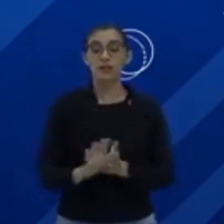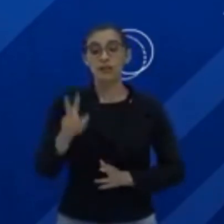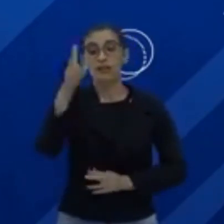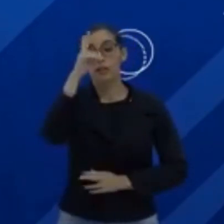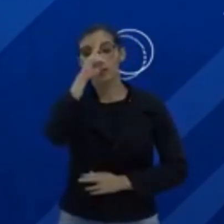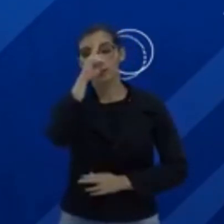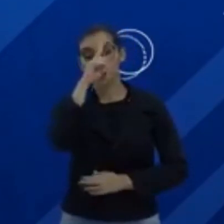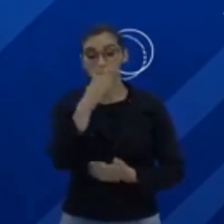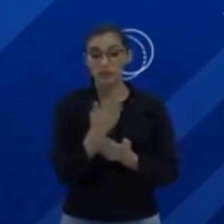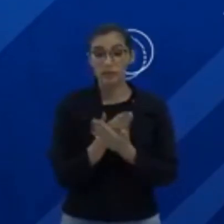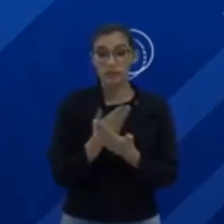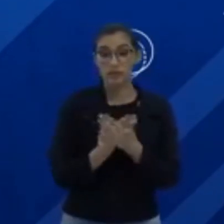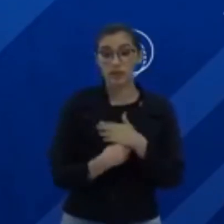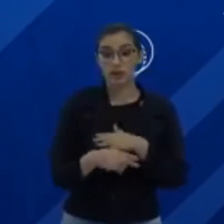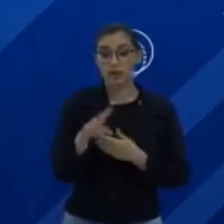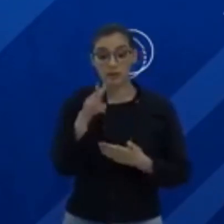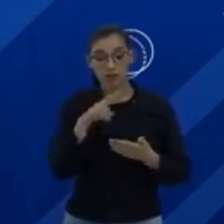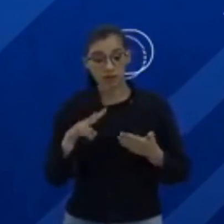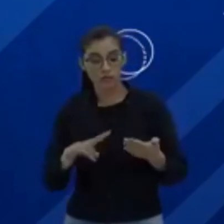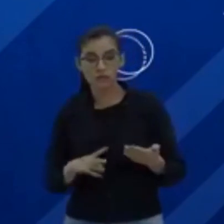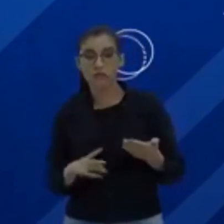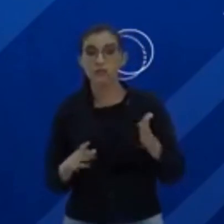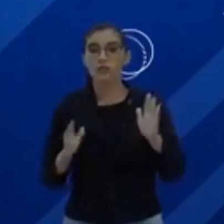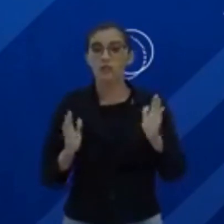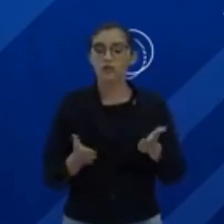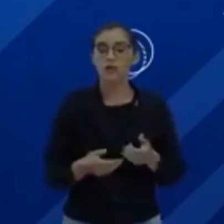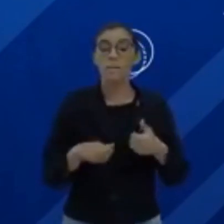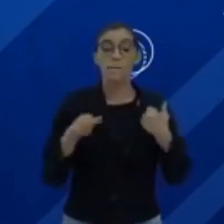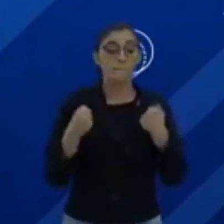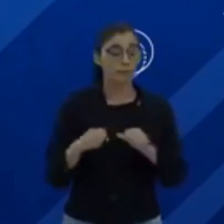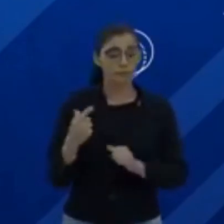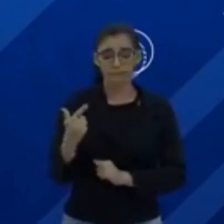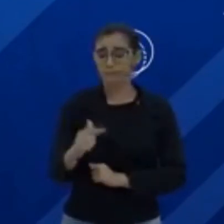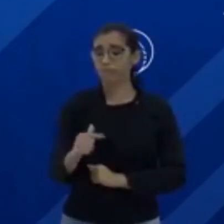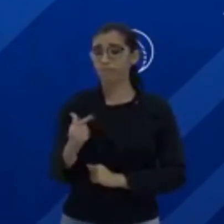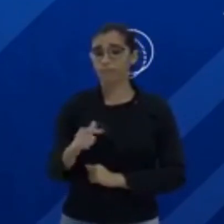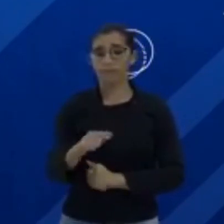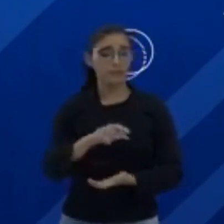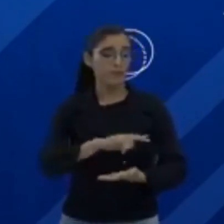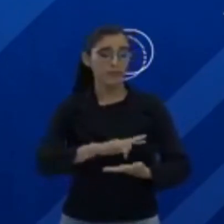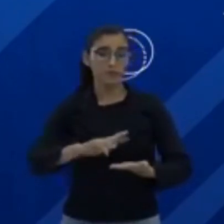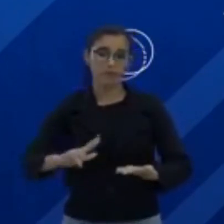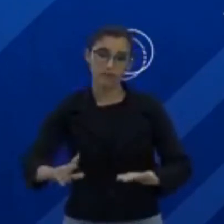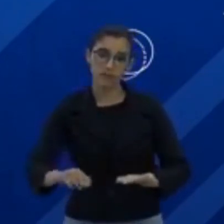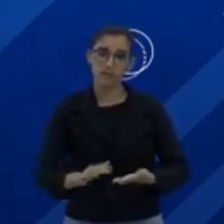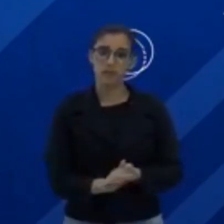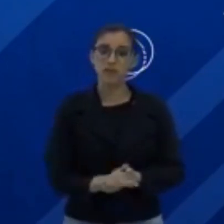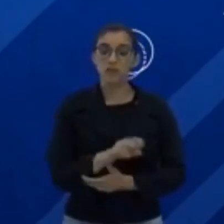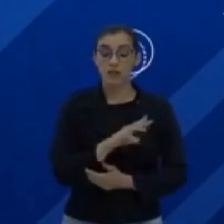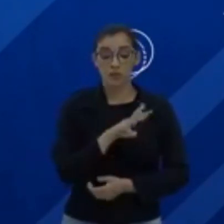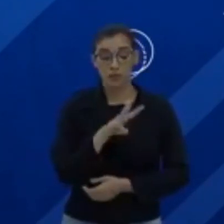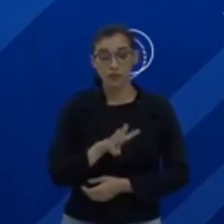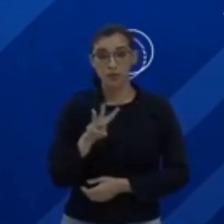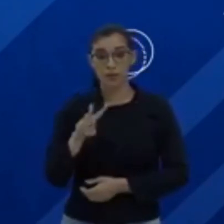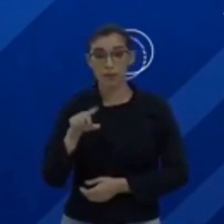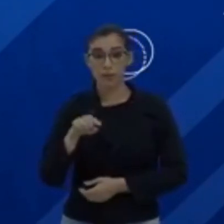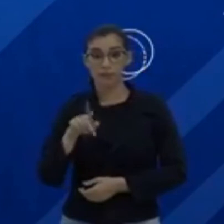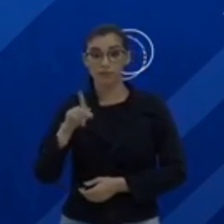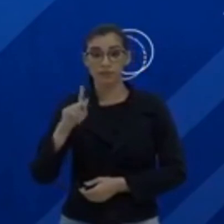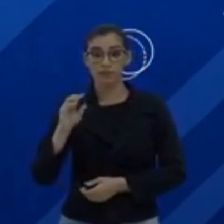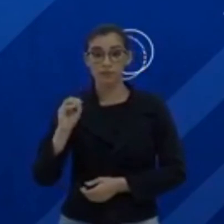que essa aula que você acabou de assistir, você pode rever quantas vezes você quiser através do Portal Cultura, no www